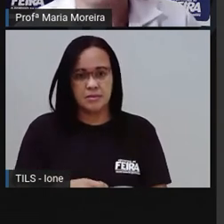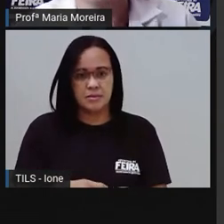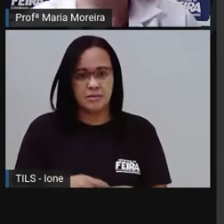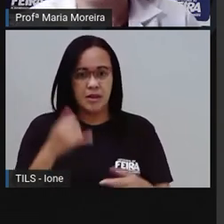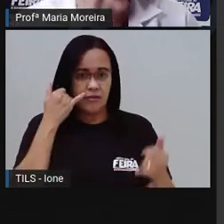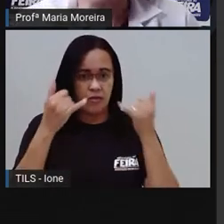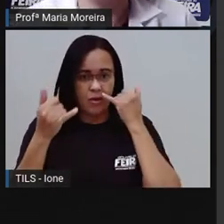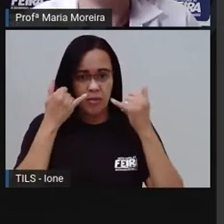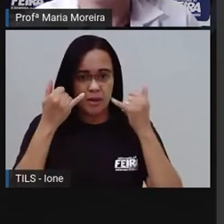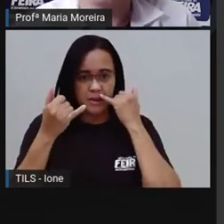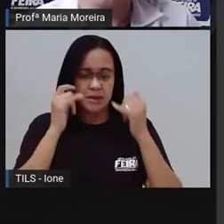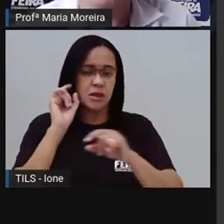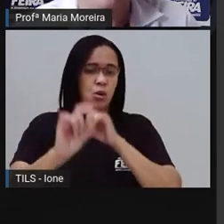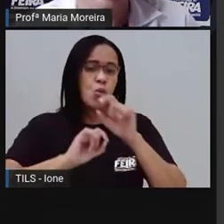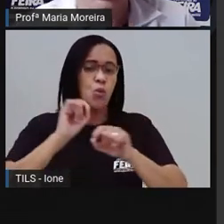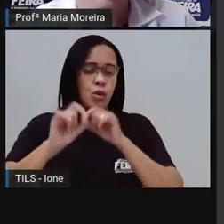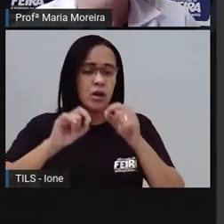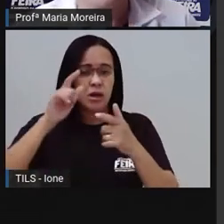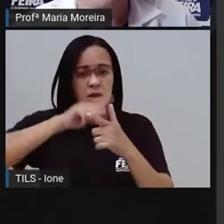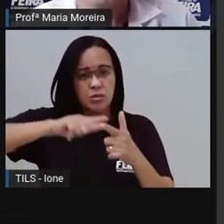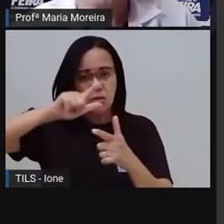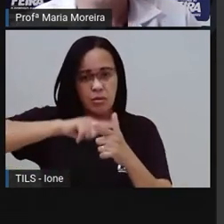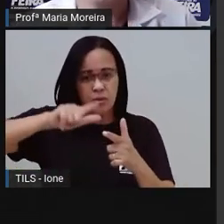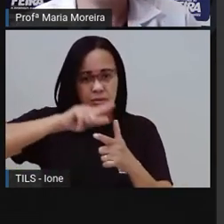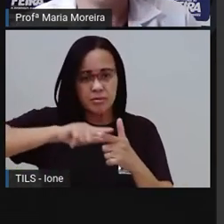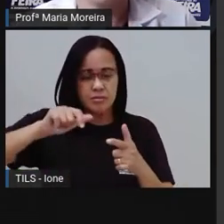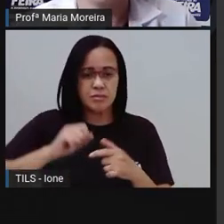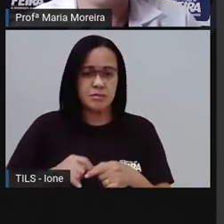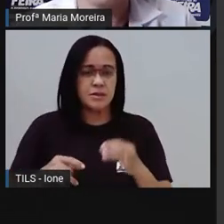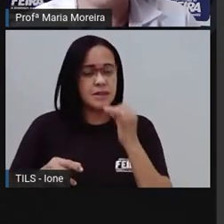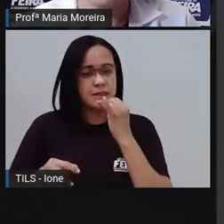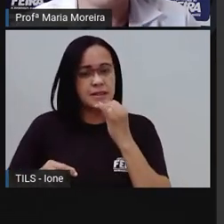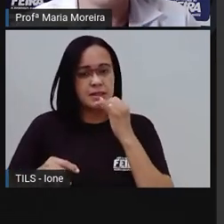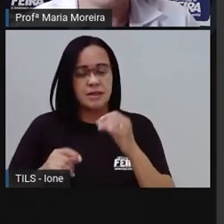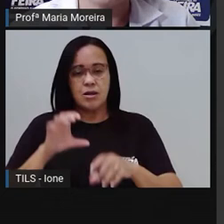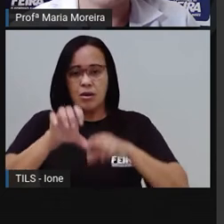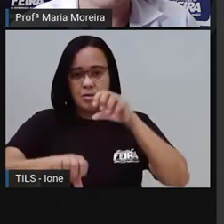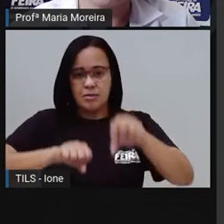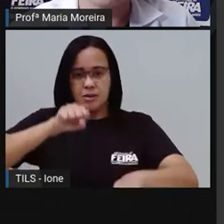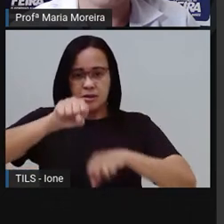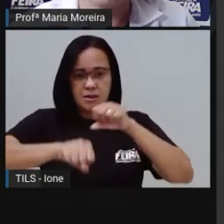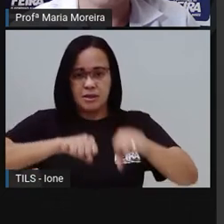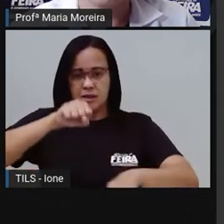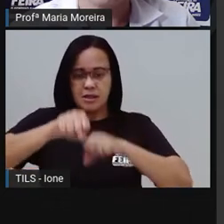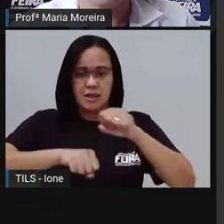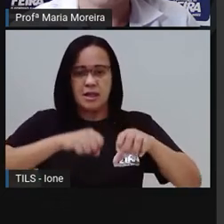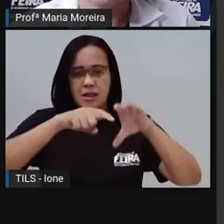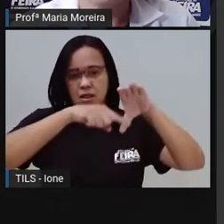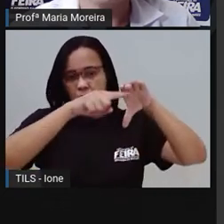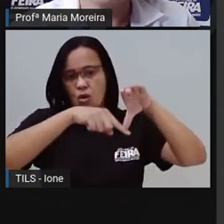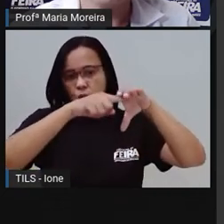que a gente tem? A gente tem que ler o problema direitinho. Bom, uma bicicleta tem quantas rodas? Que a gente já sabe aqui, ó.